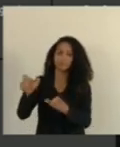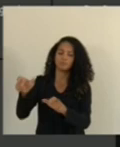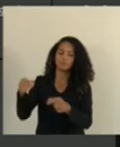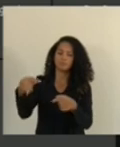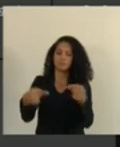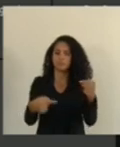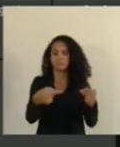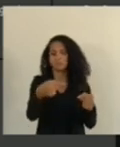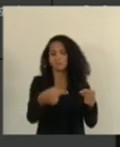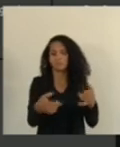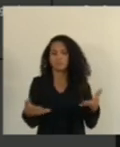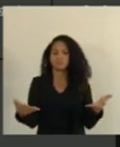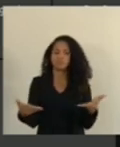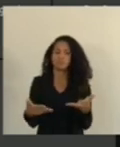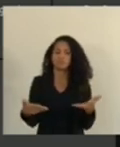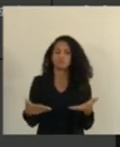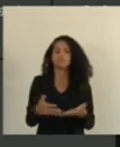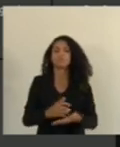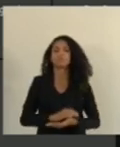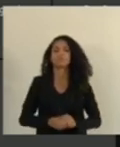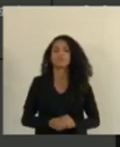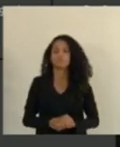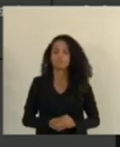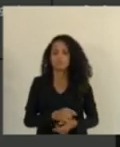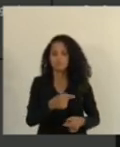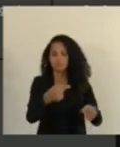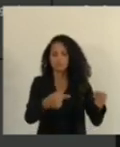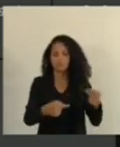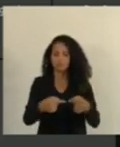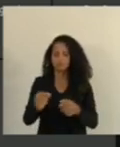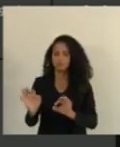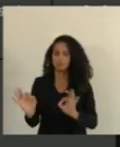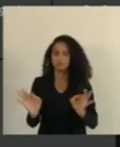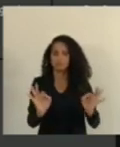fazê-lo nesse momento. Não tenho quem queira